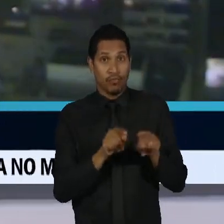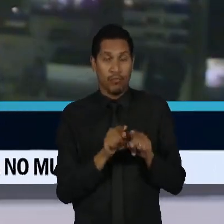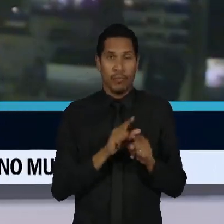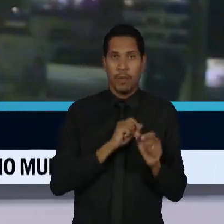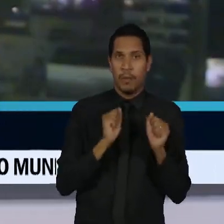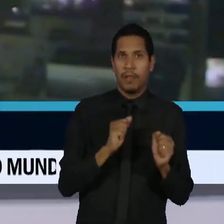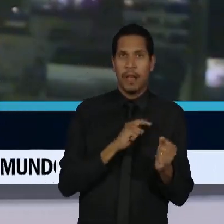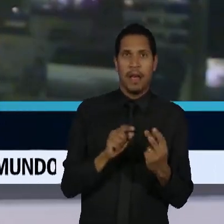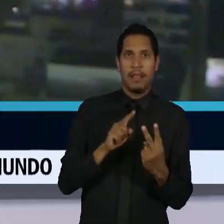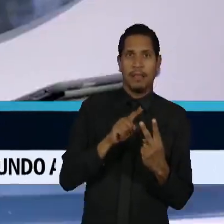terceira intifada.